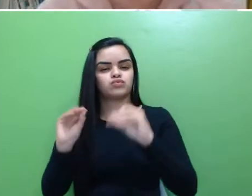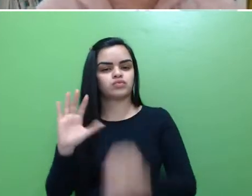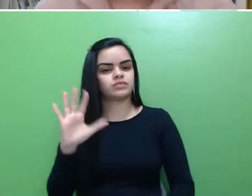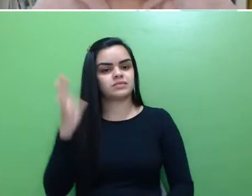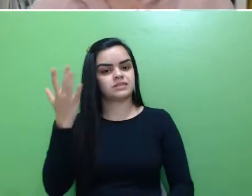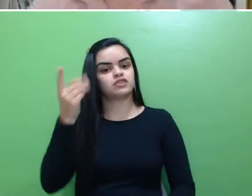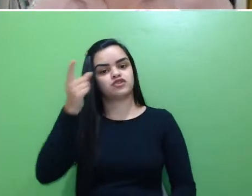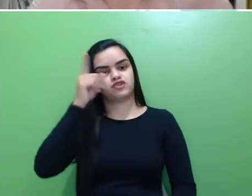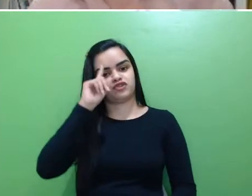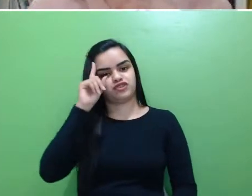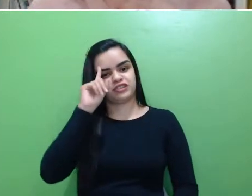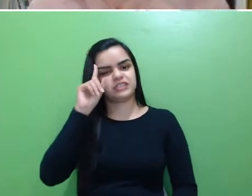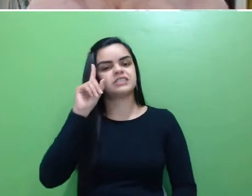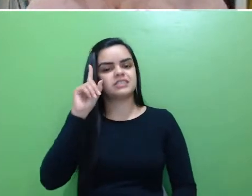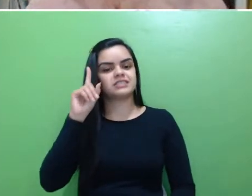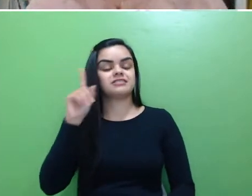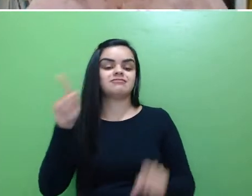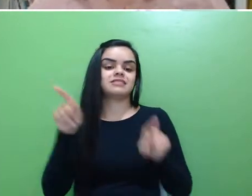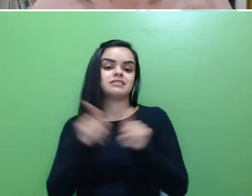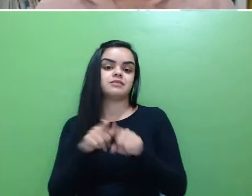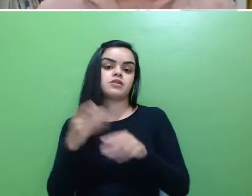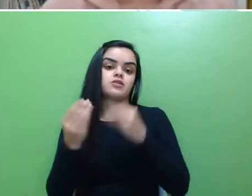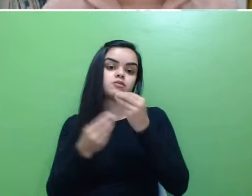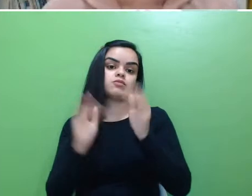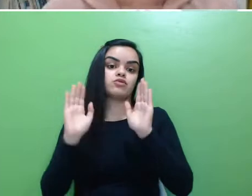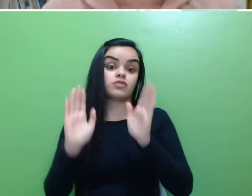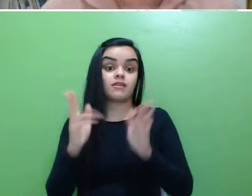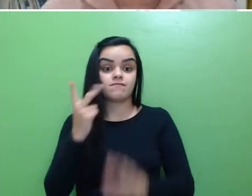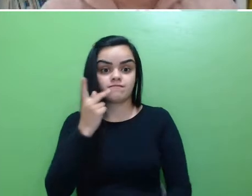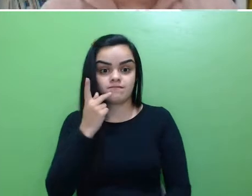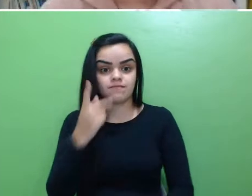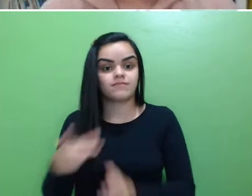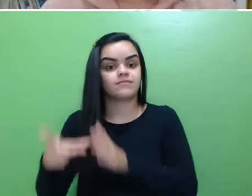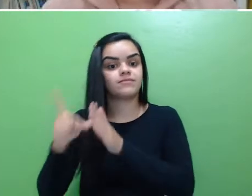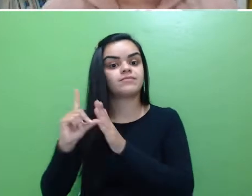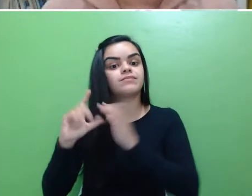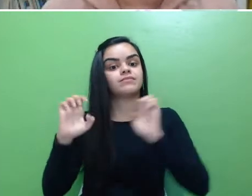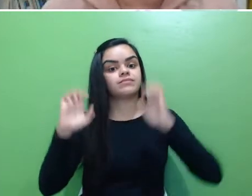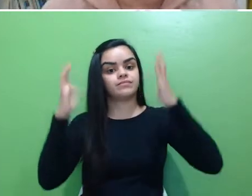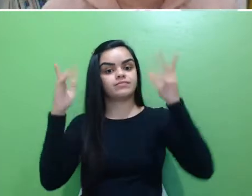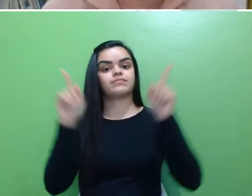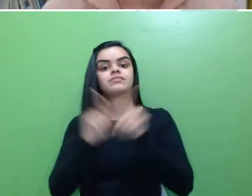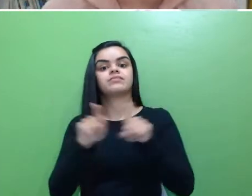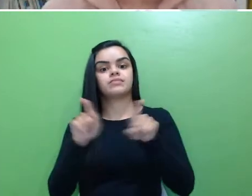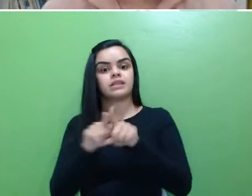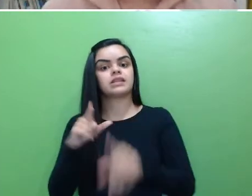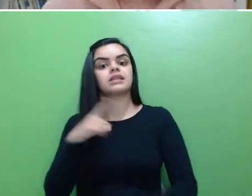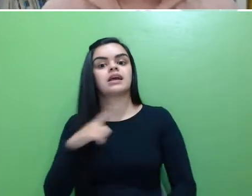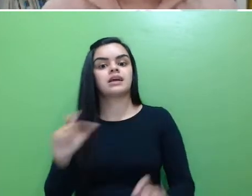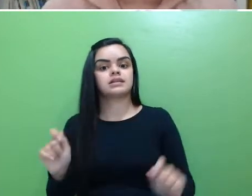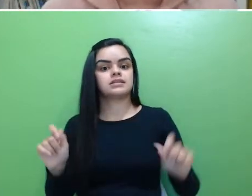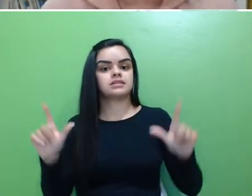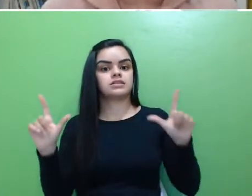dias, né? Propriamente ditos do evento, também vão receber a sua certificação.